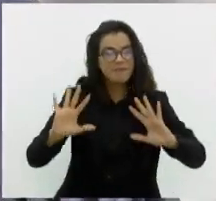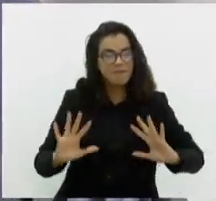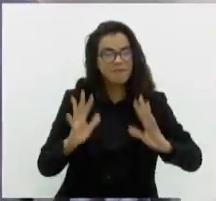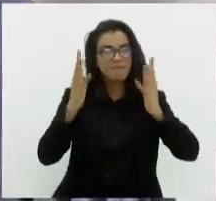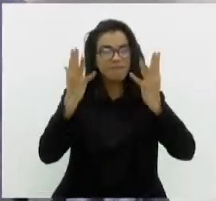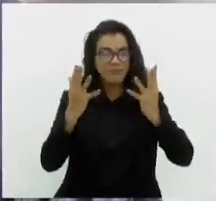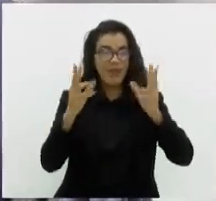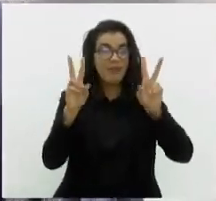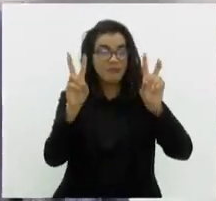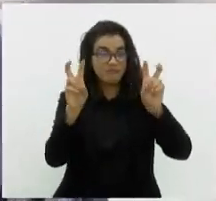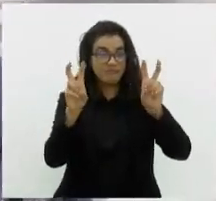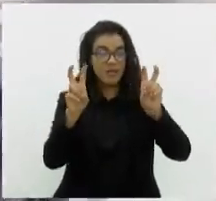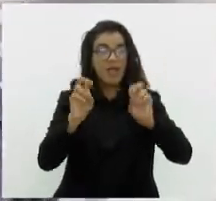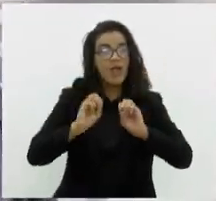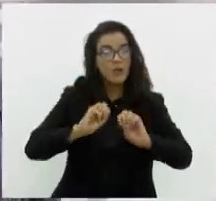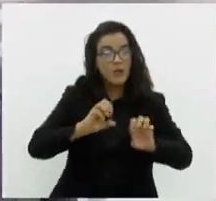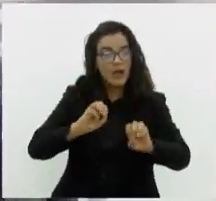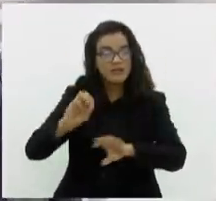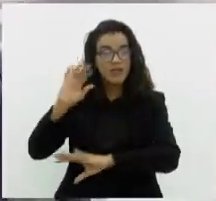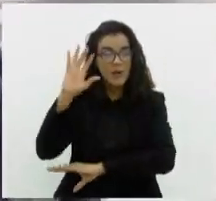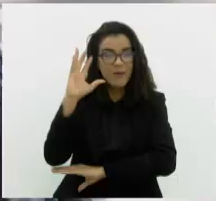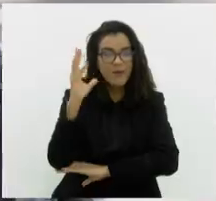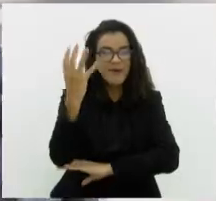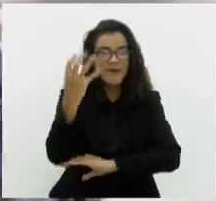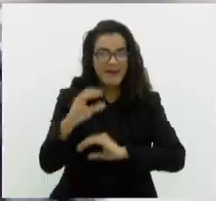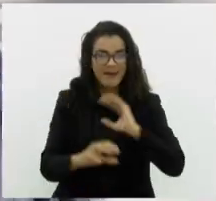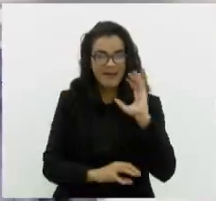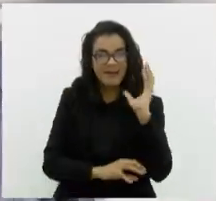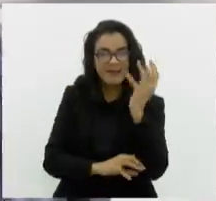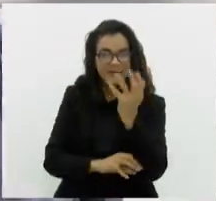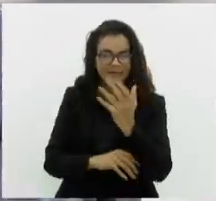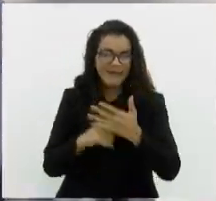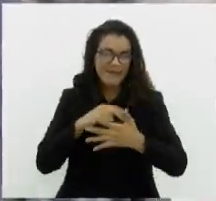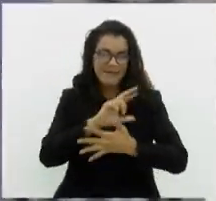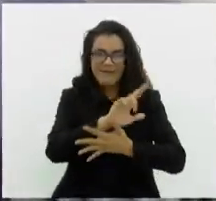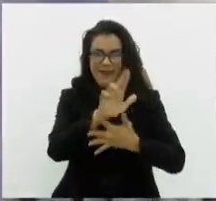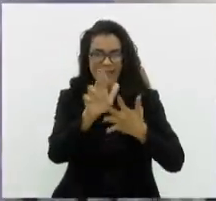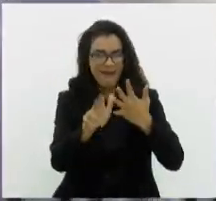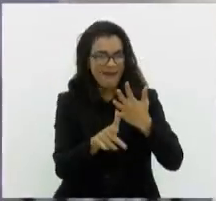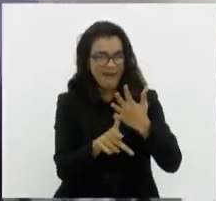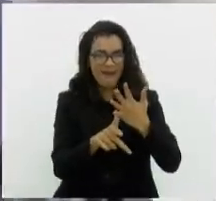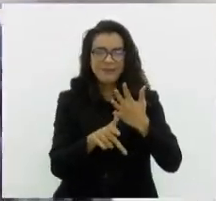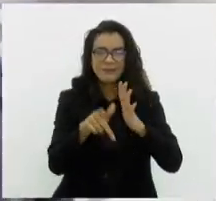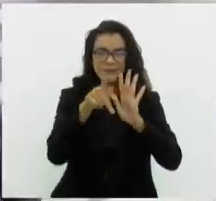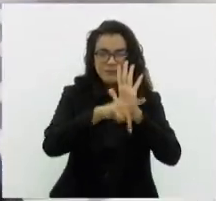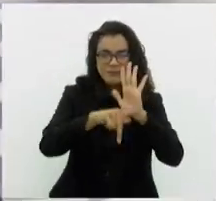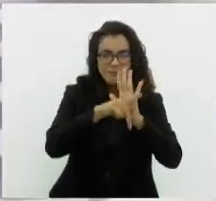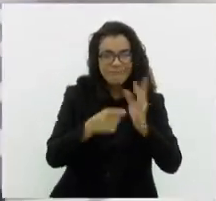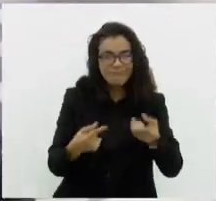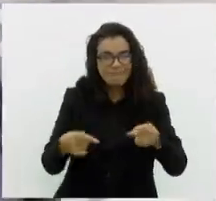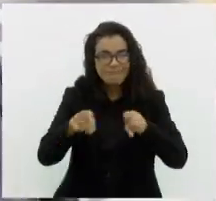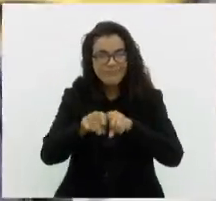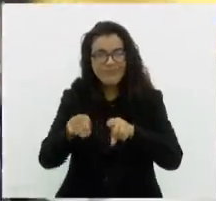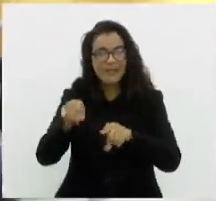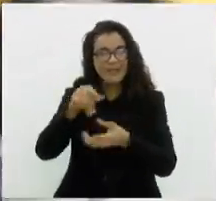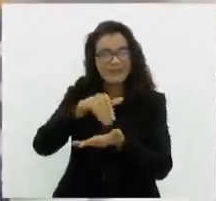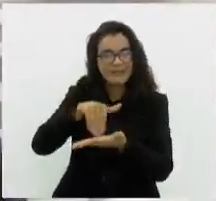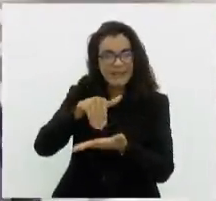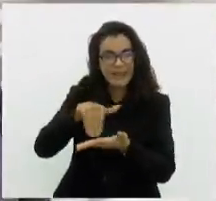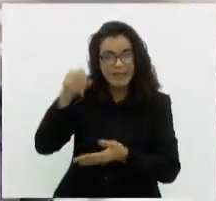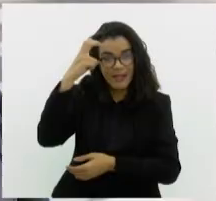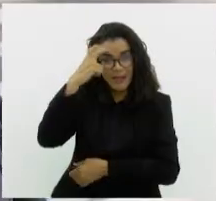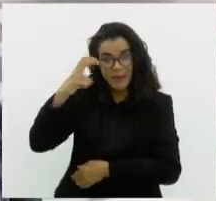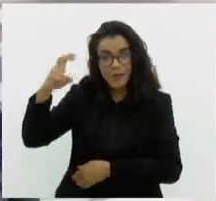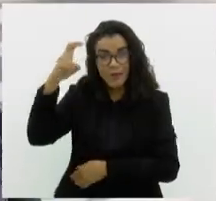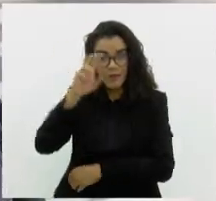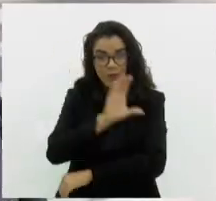é sobre educação ambiental. Nós temos vários projetos, não só com escolas, como uma parceria com a Secretaria de Cultura